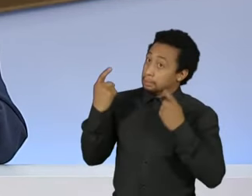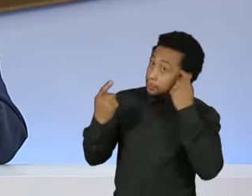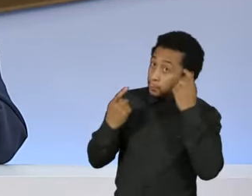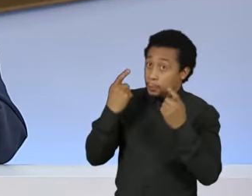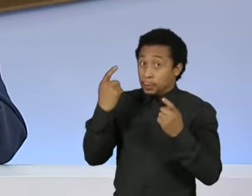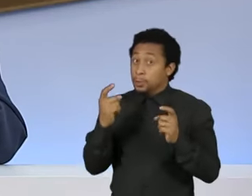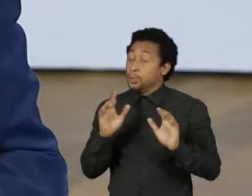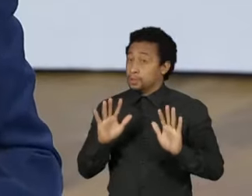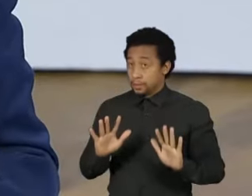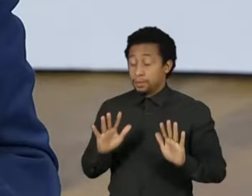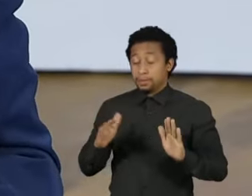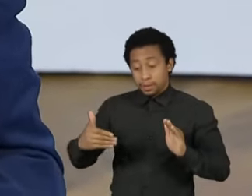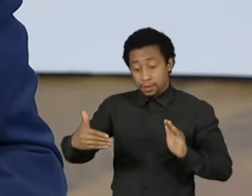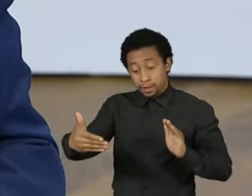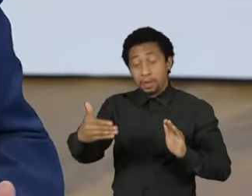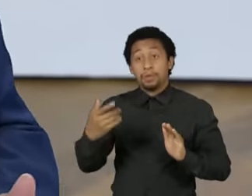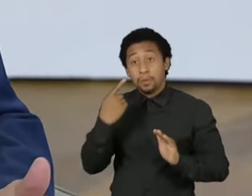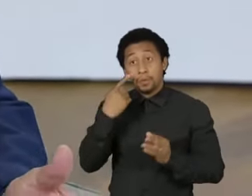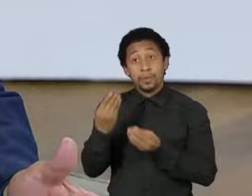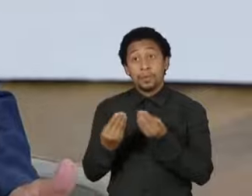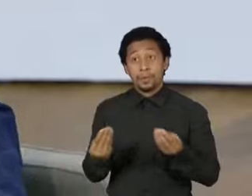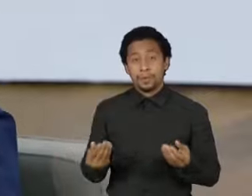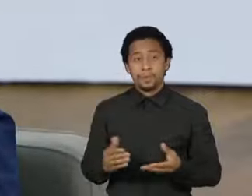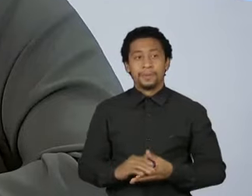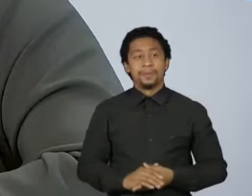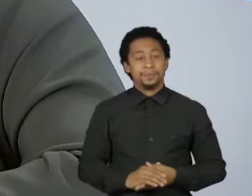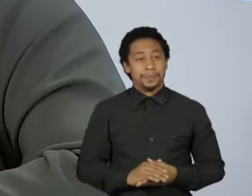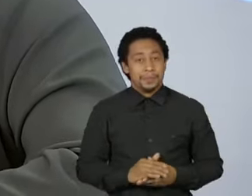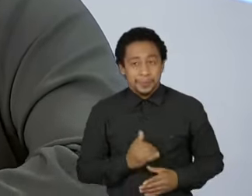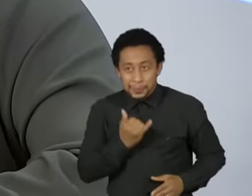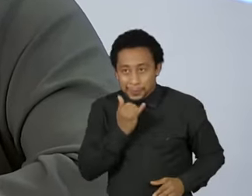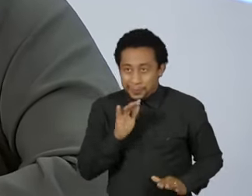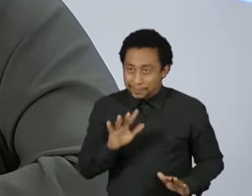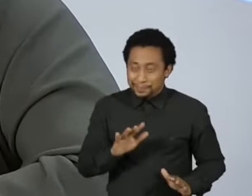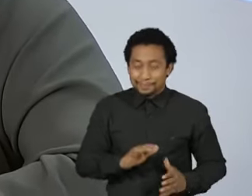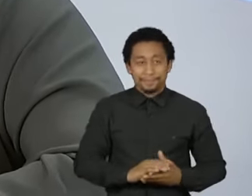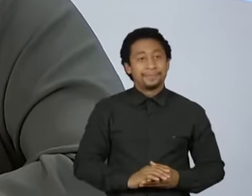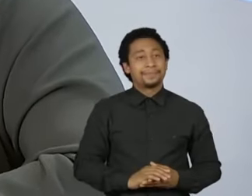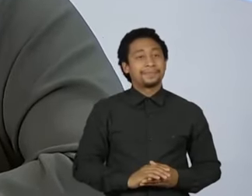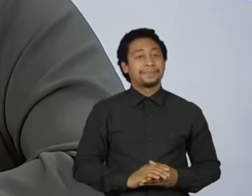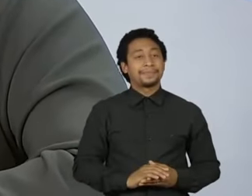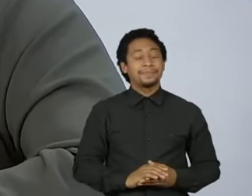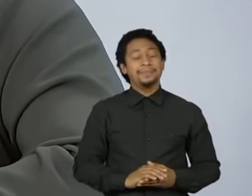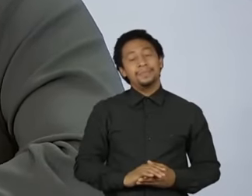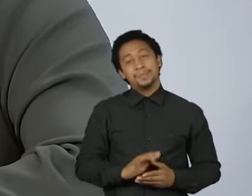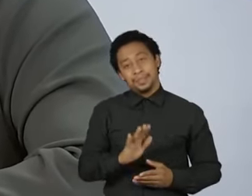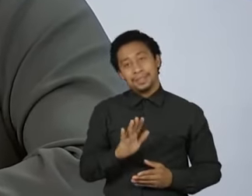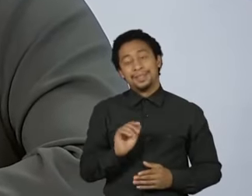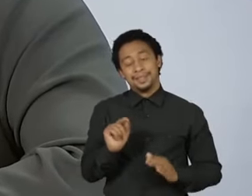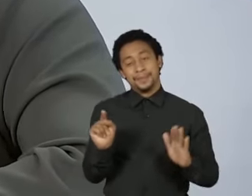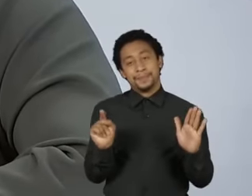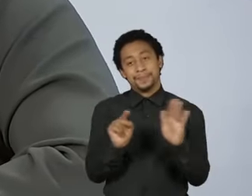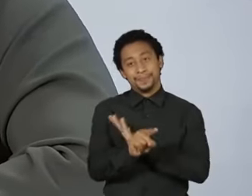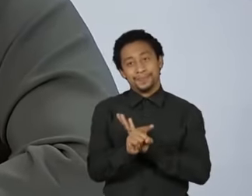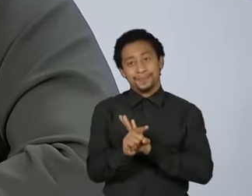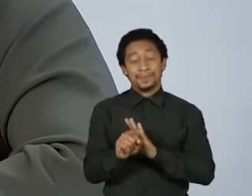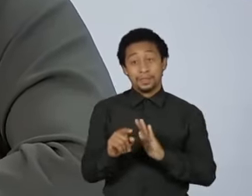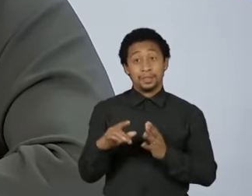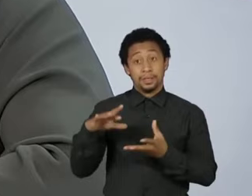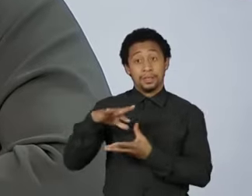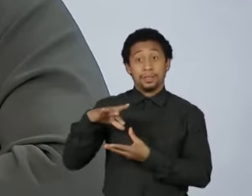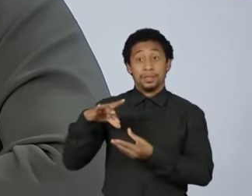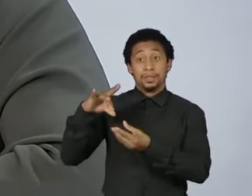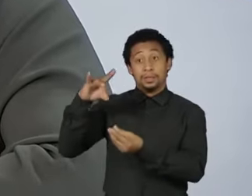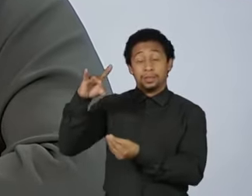é muito delicada essa travessia que nós estamos dentro. Anjo. Desculpe, Governador, queria voltar à nossa crise da democracia